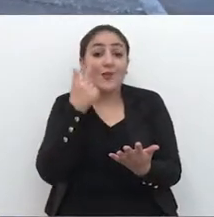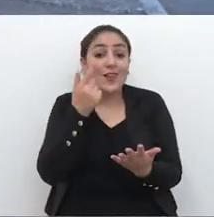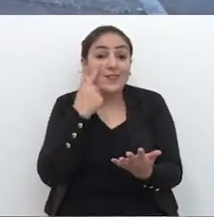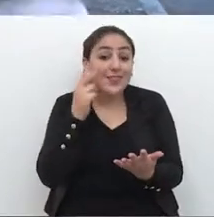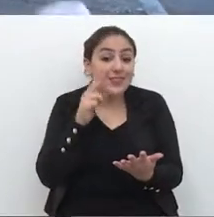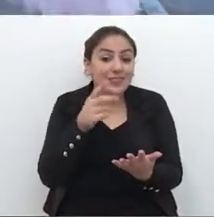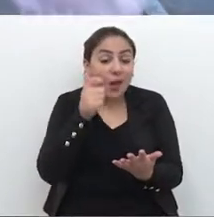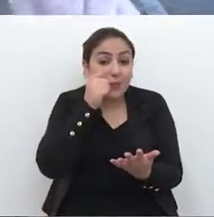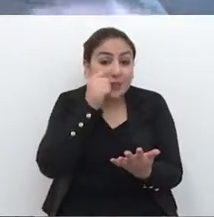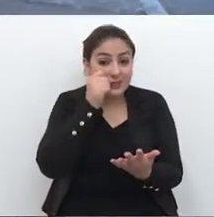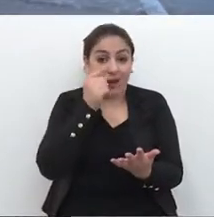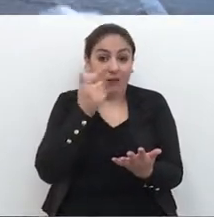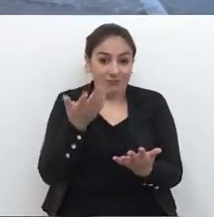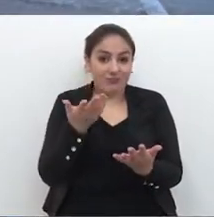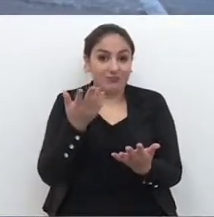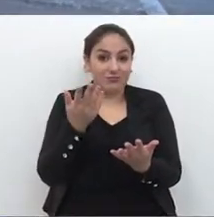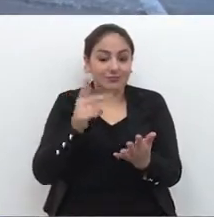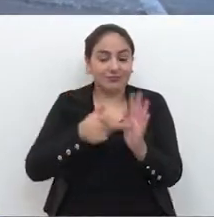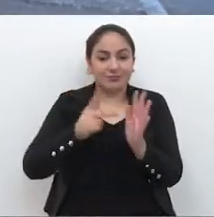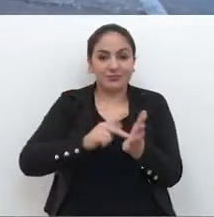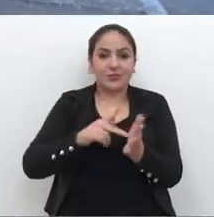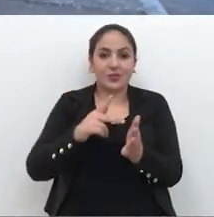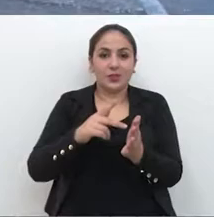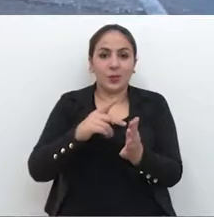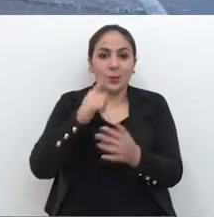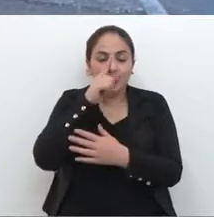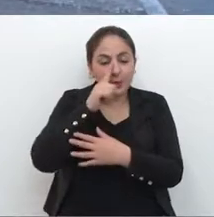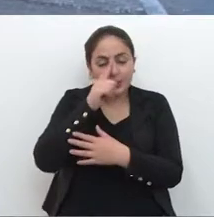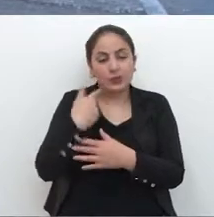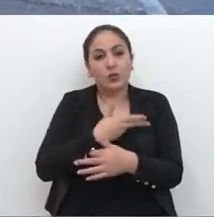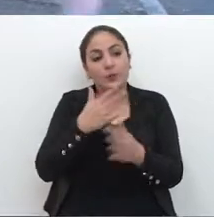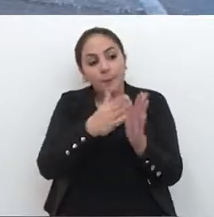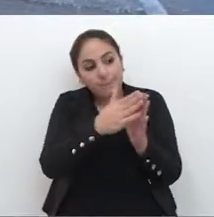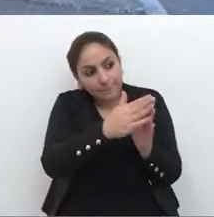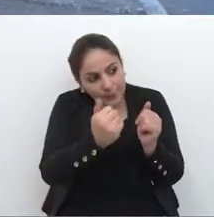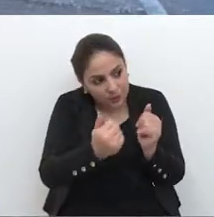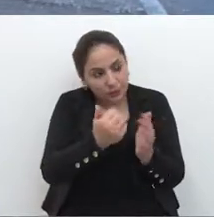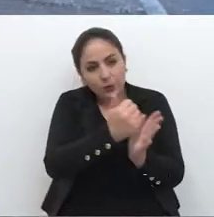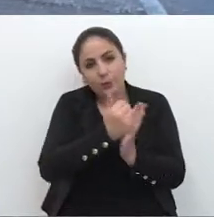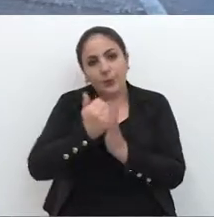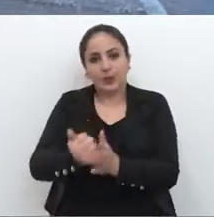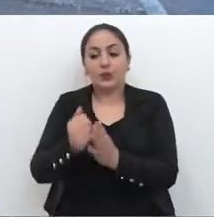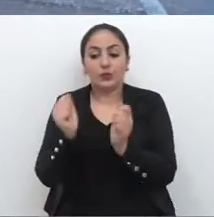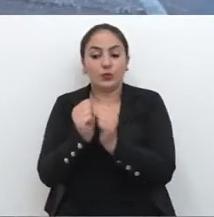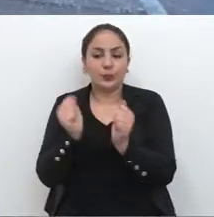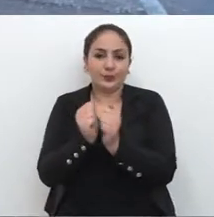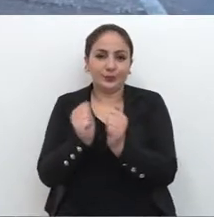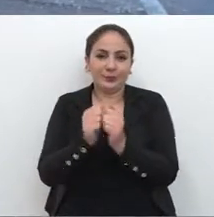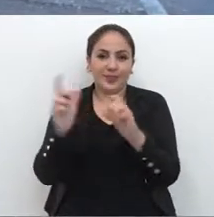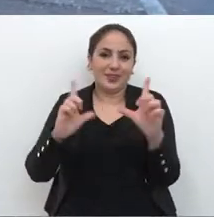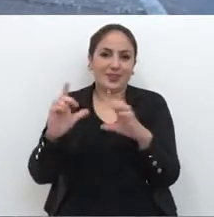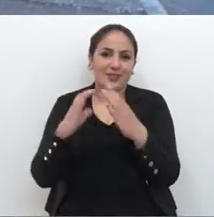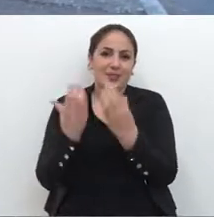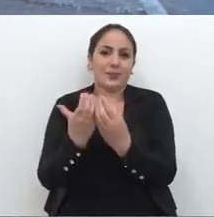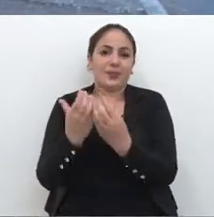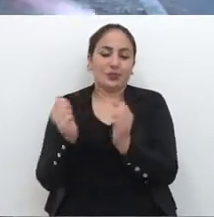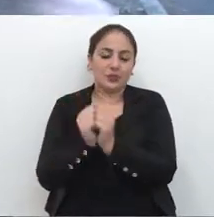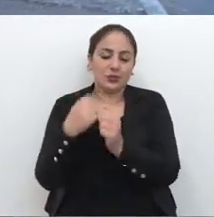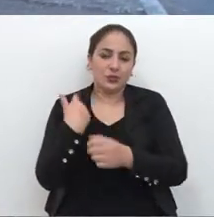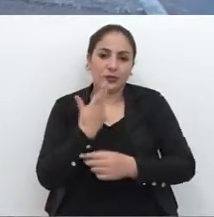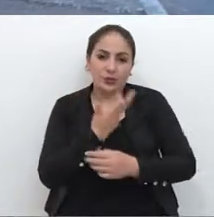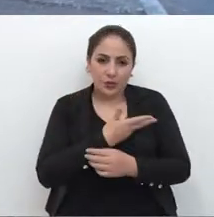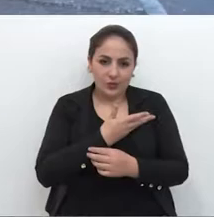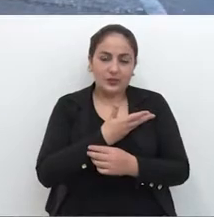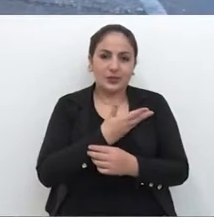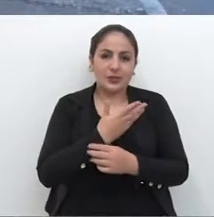vai olhar lá, mas não vai ver o sentido do perigo. Então por isso que a gente fez um comunicado para ele, e com vocês juntos, para